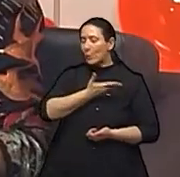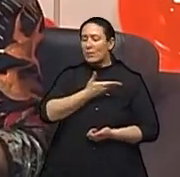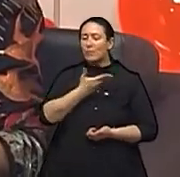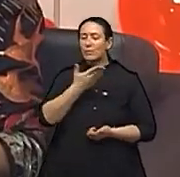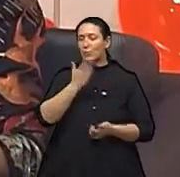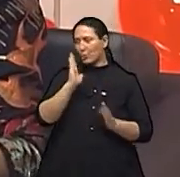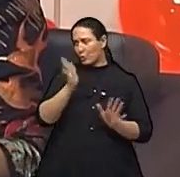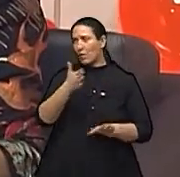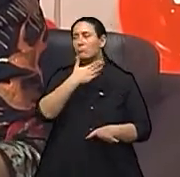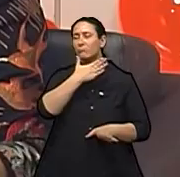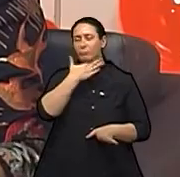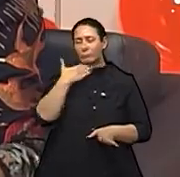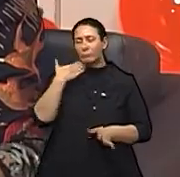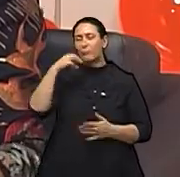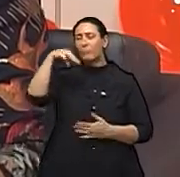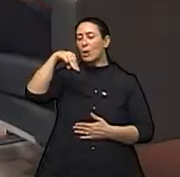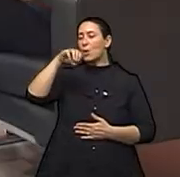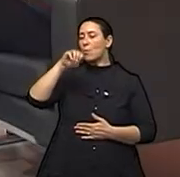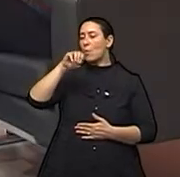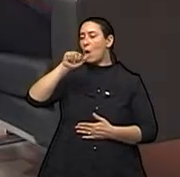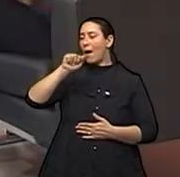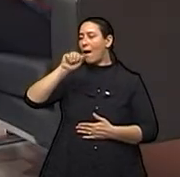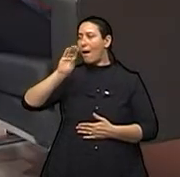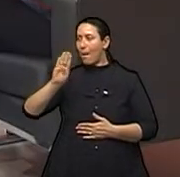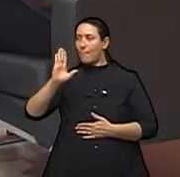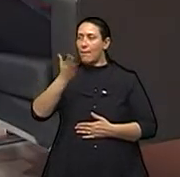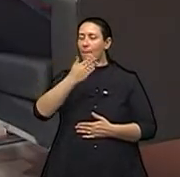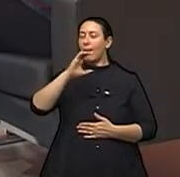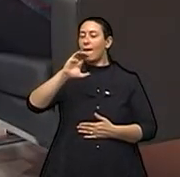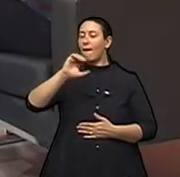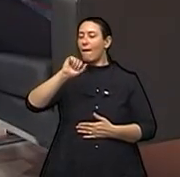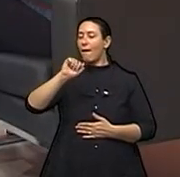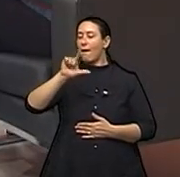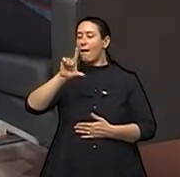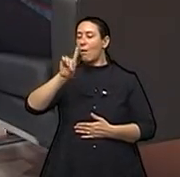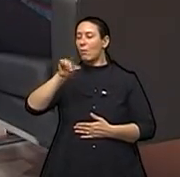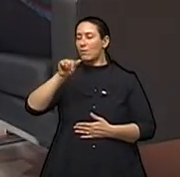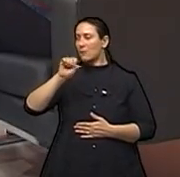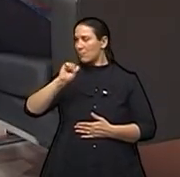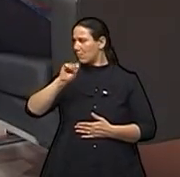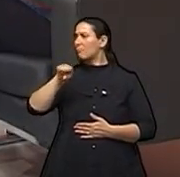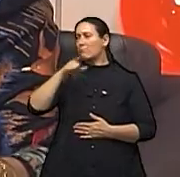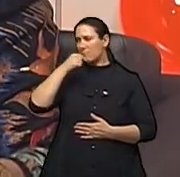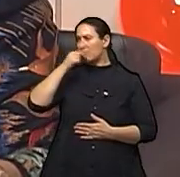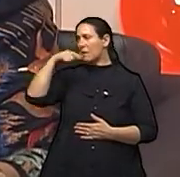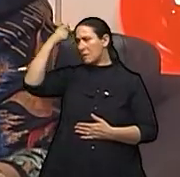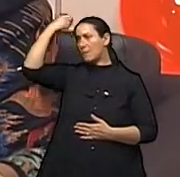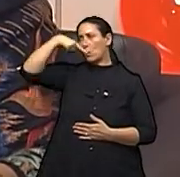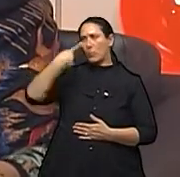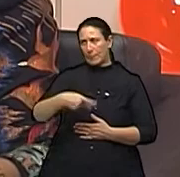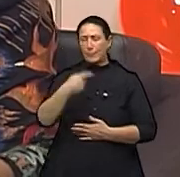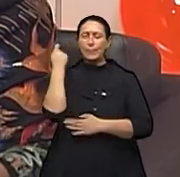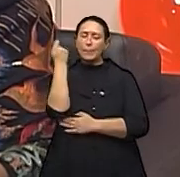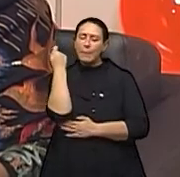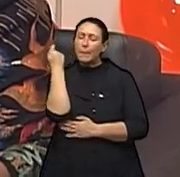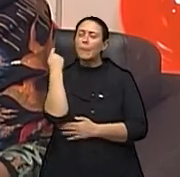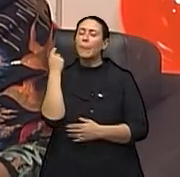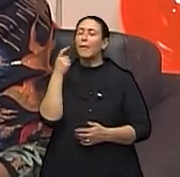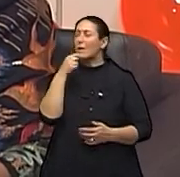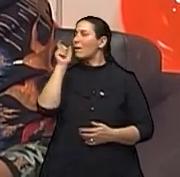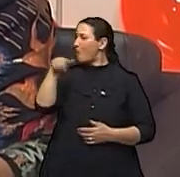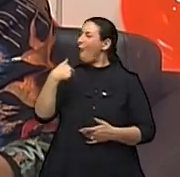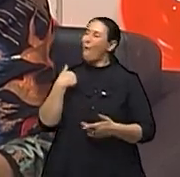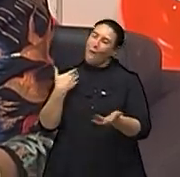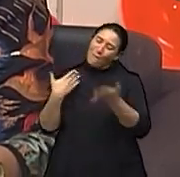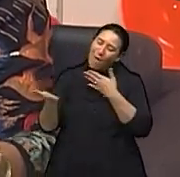o Moab Caldas. Não sei se tu já ouviu falar no Moab Caldas, o grande espiritualista aqui do Rio Grande do Sul. E eu conversava